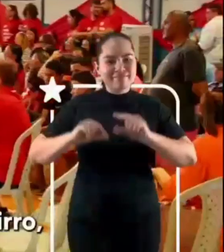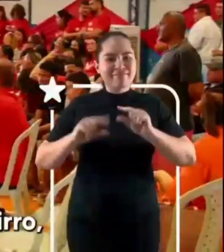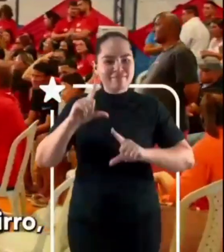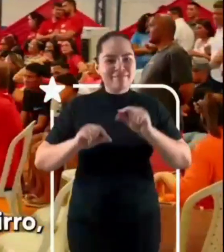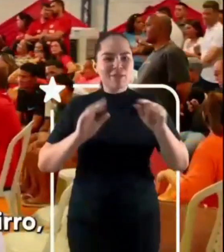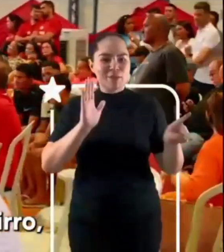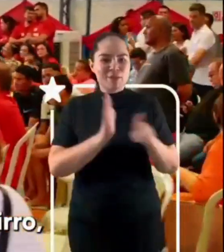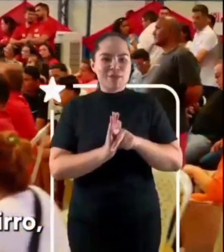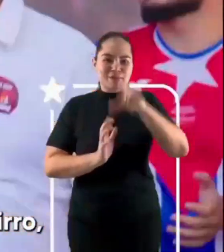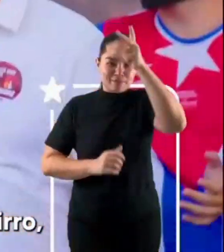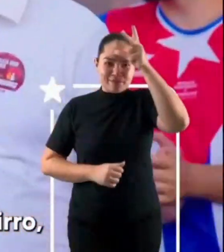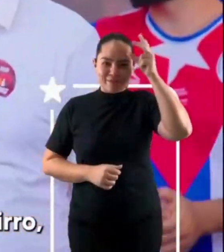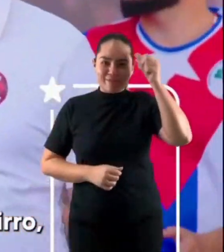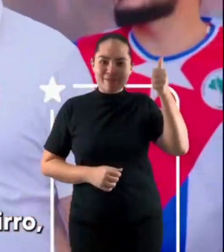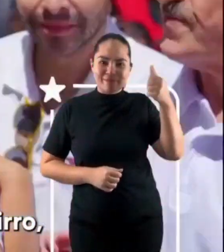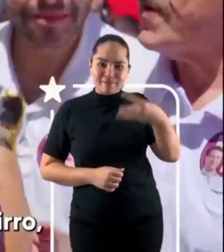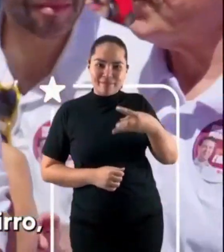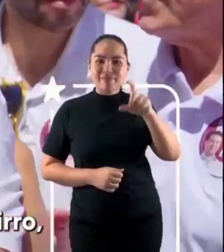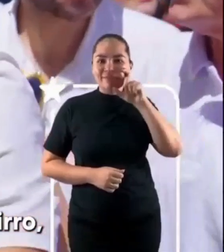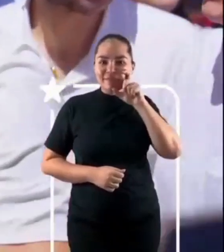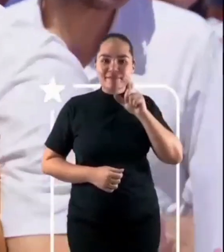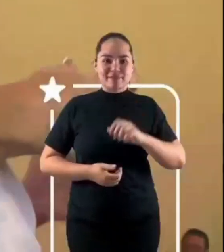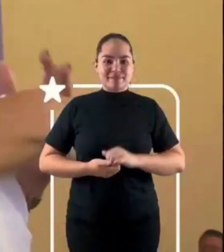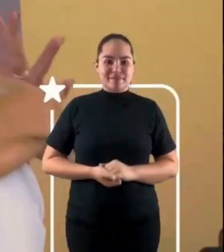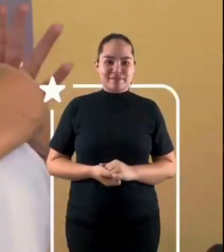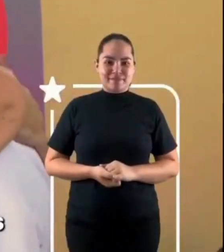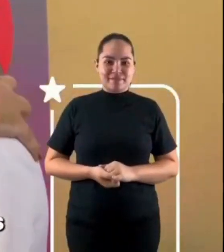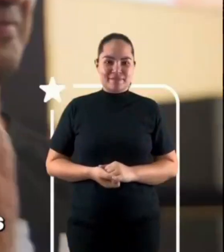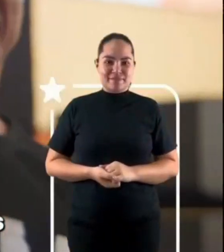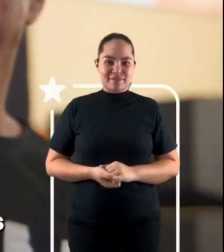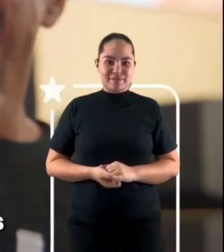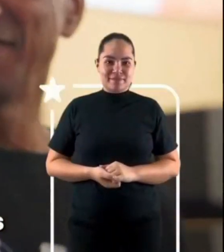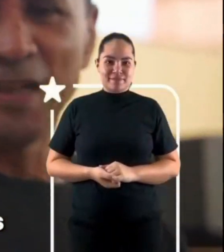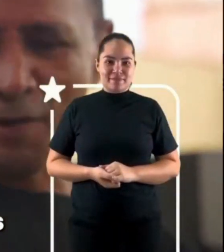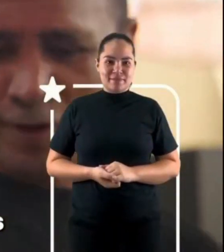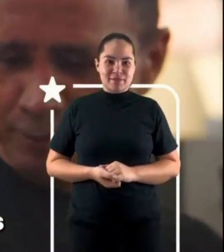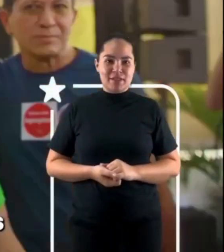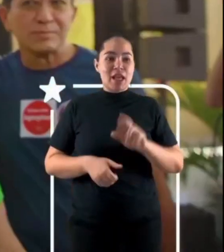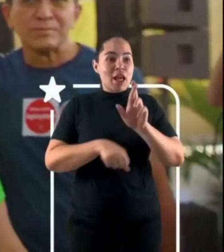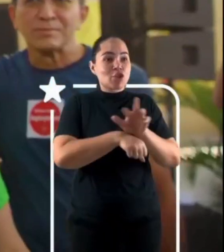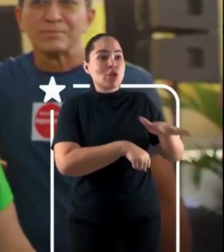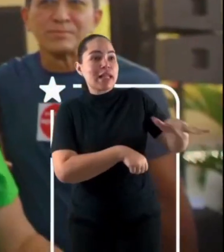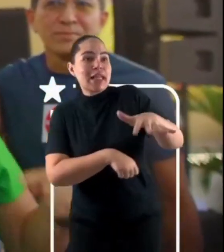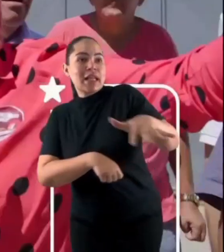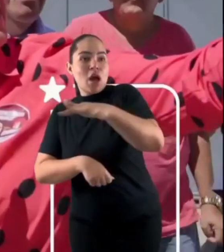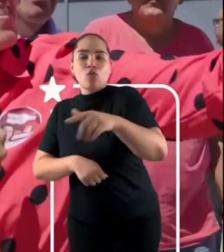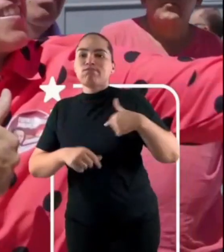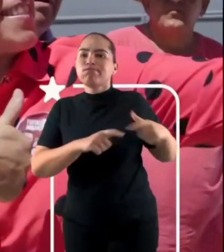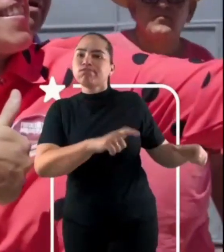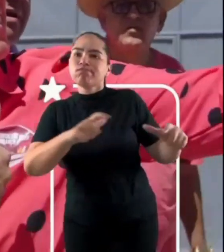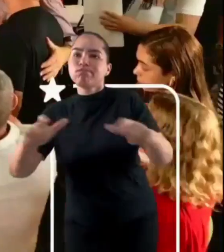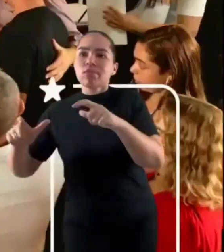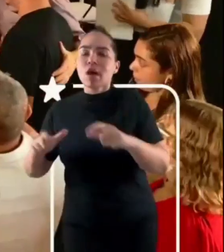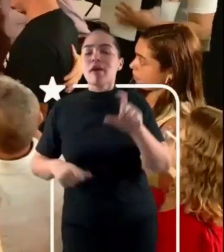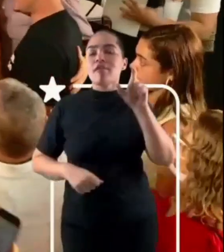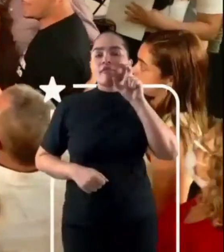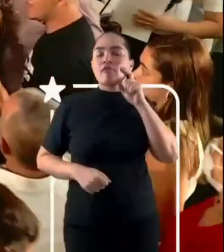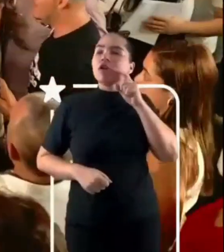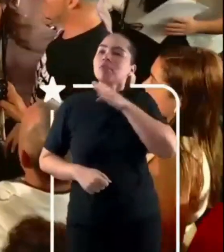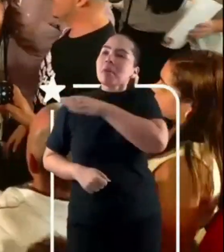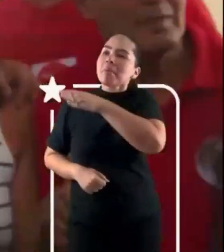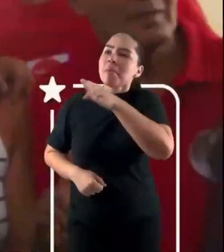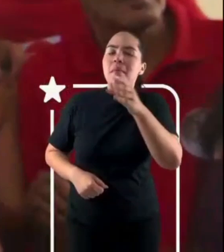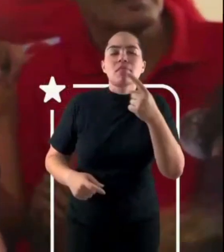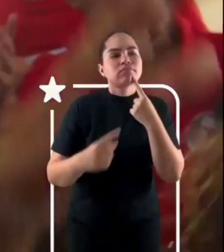Em cada regional, em cada bairro, Evandro está dialogando com as pessoas para construir uma fortaleza de